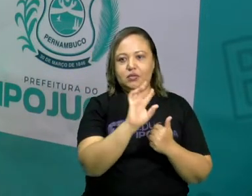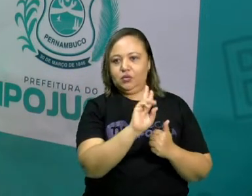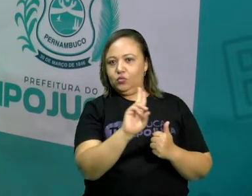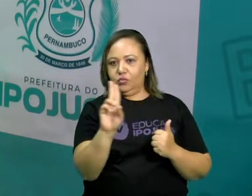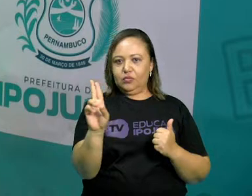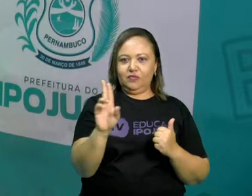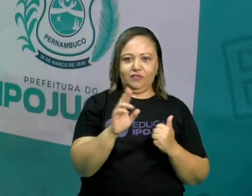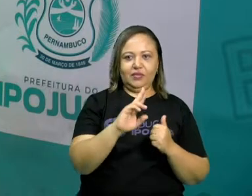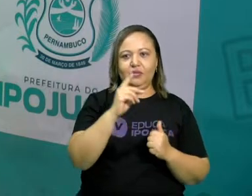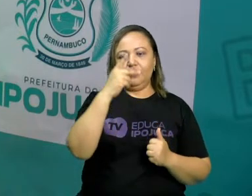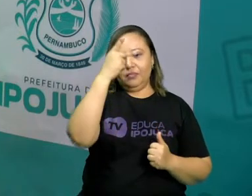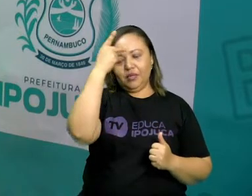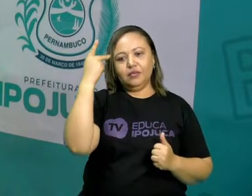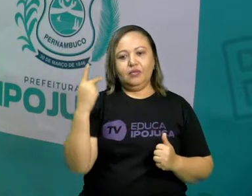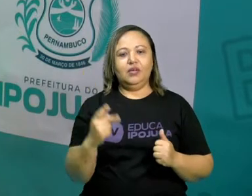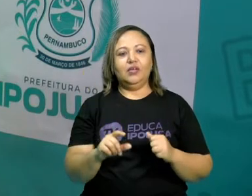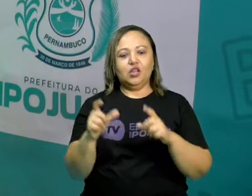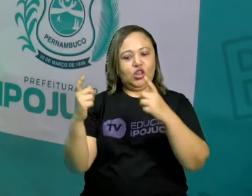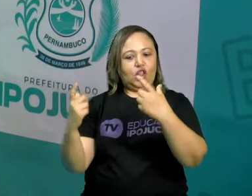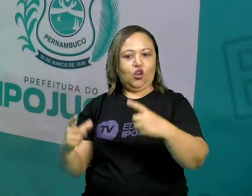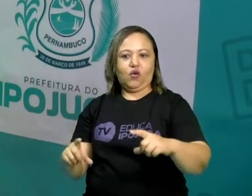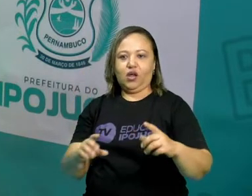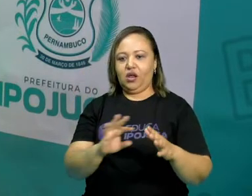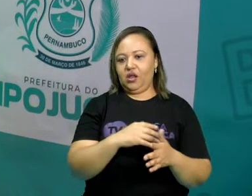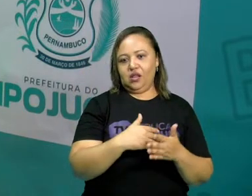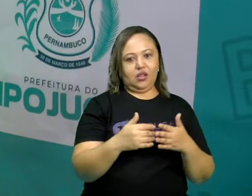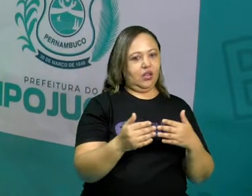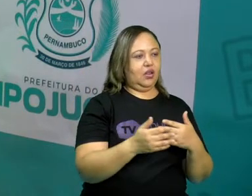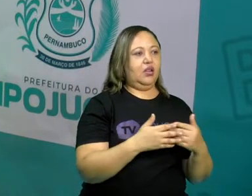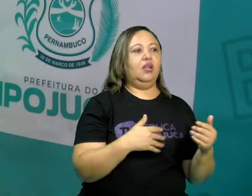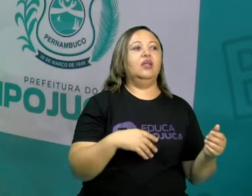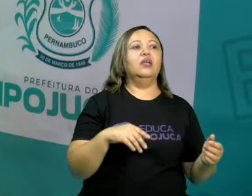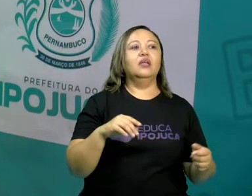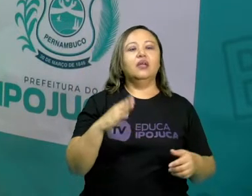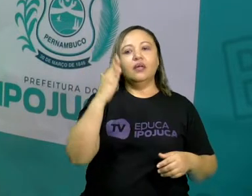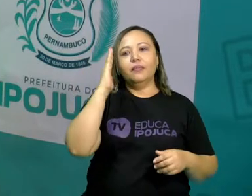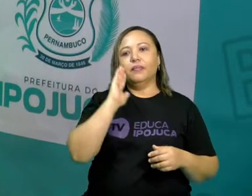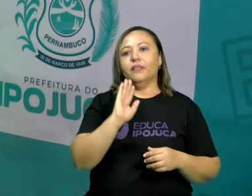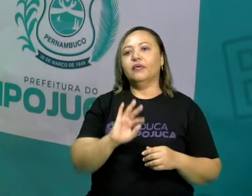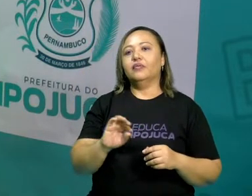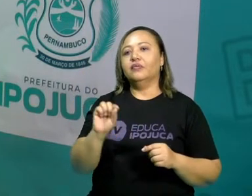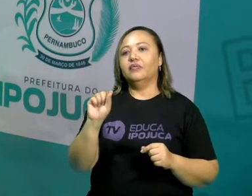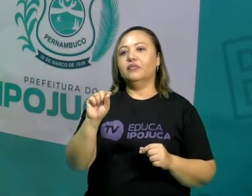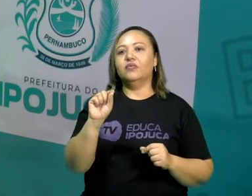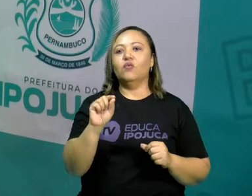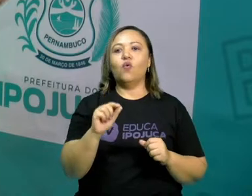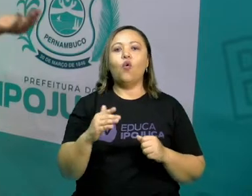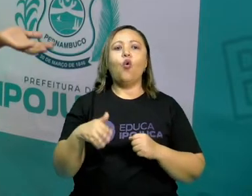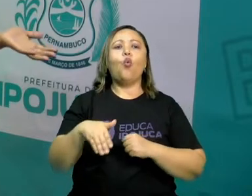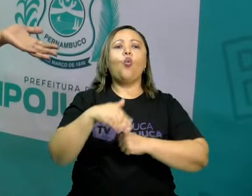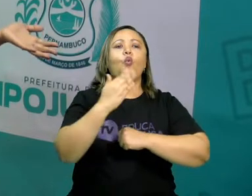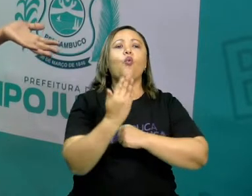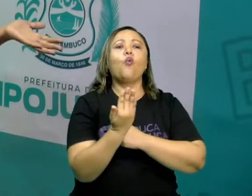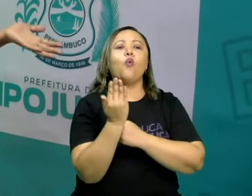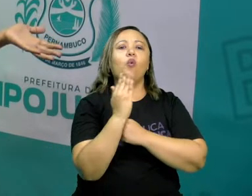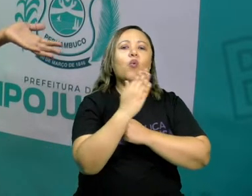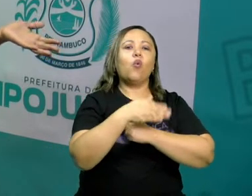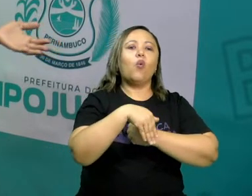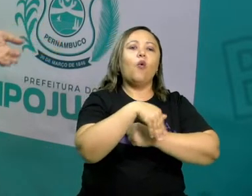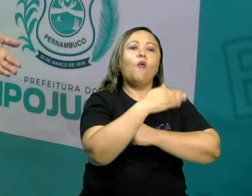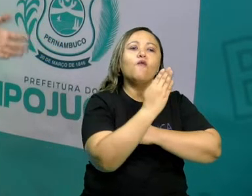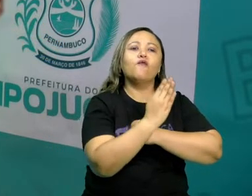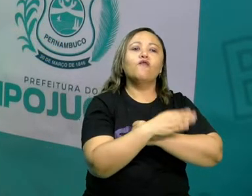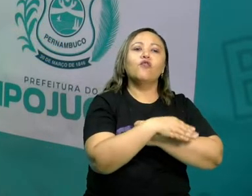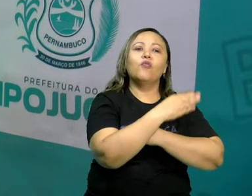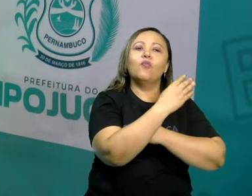de pessoas, de lugares. Então a gente já está entendendo mais ou menos. Quando o golfinho perguntou, você conhece Pireu?